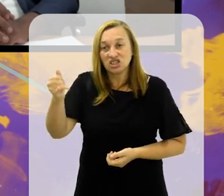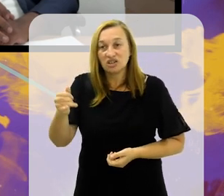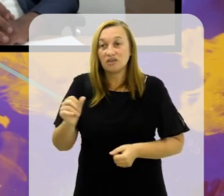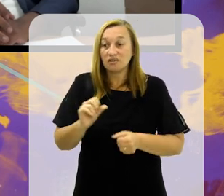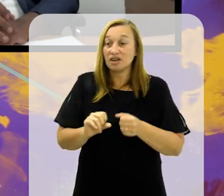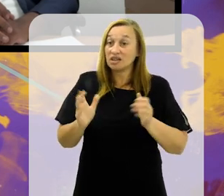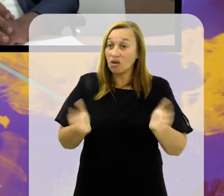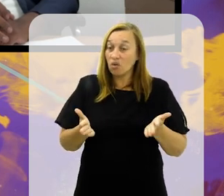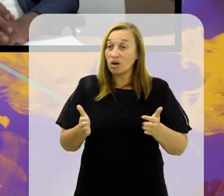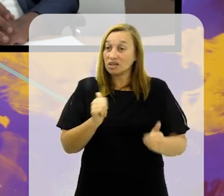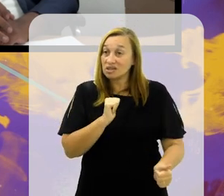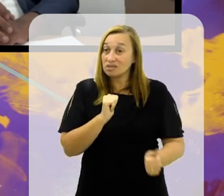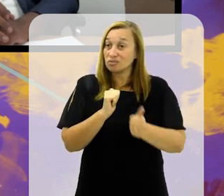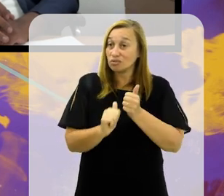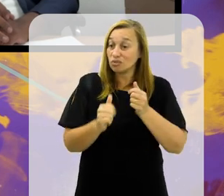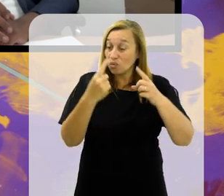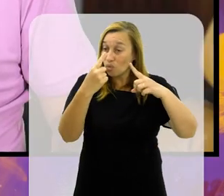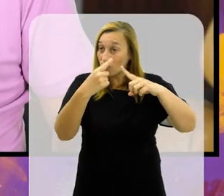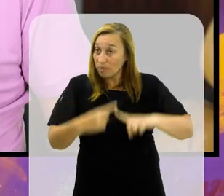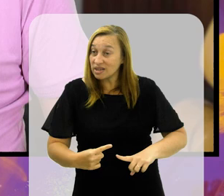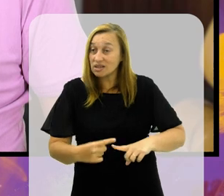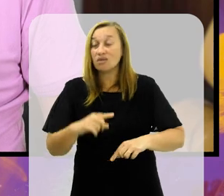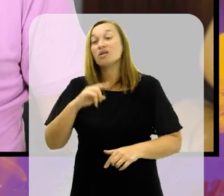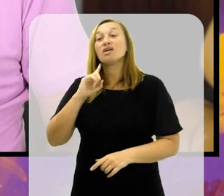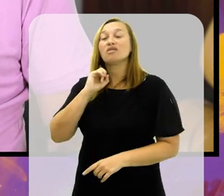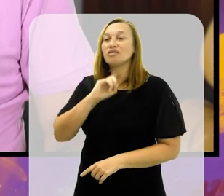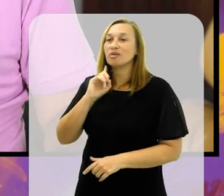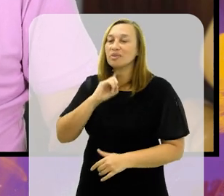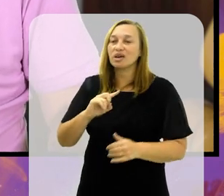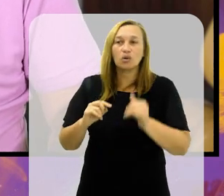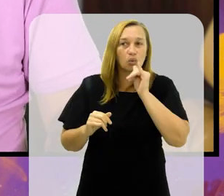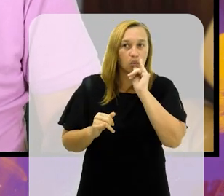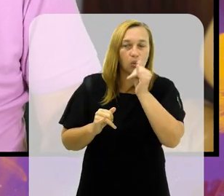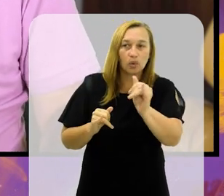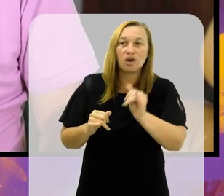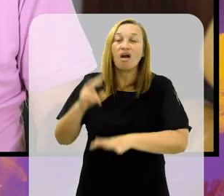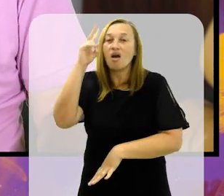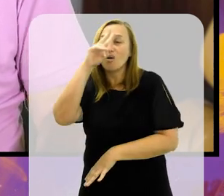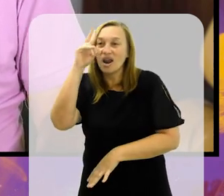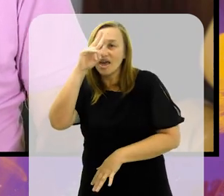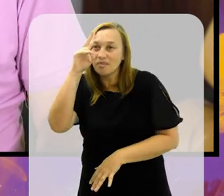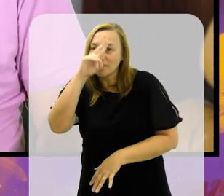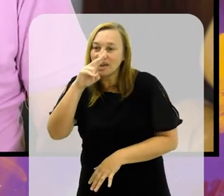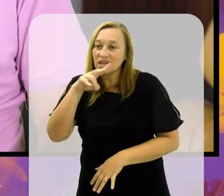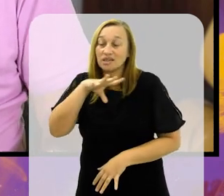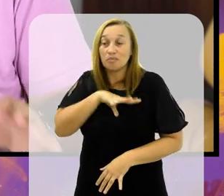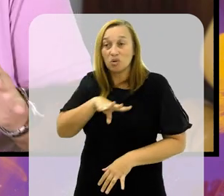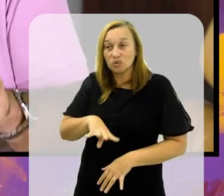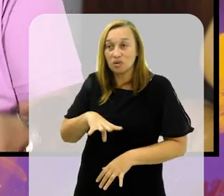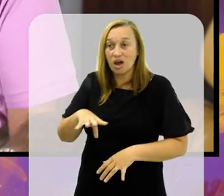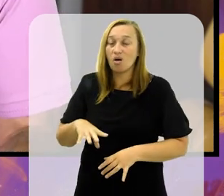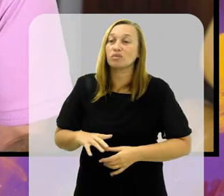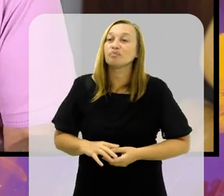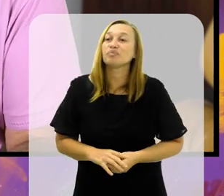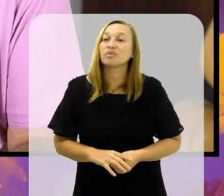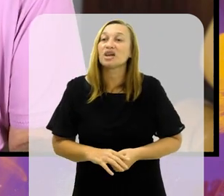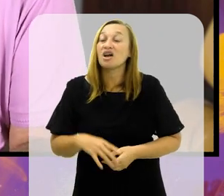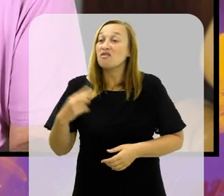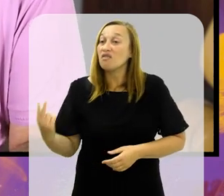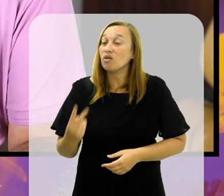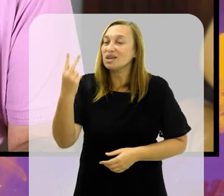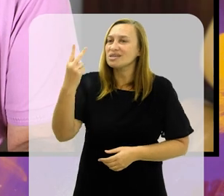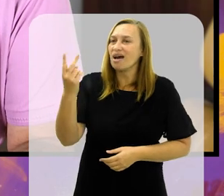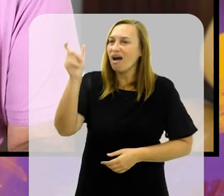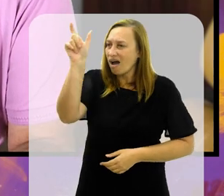fez agora, nesse último Fla-Flu, eu me lembrei desse fato do estádio do Dragão, do Futebol Clube do Porto, porque valorizar